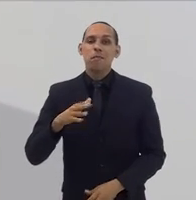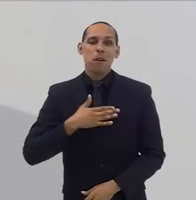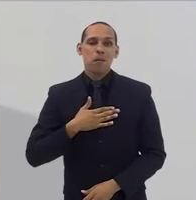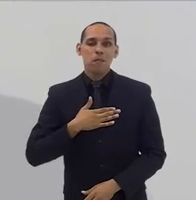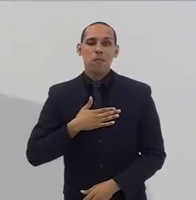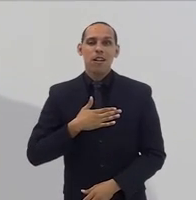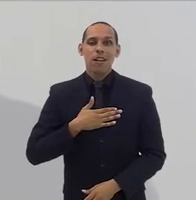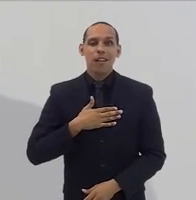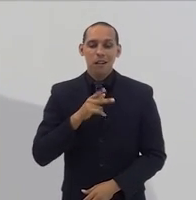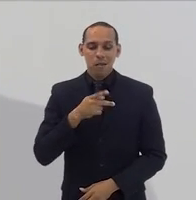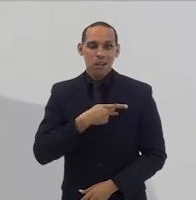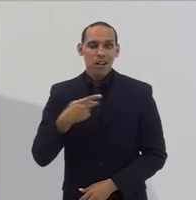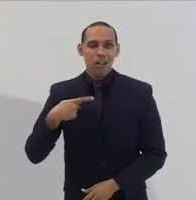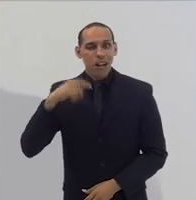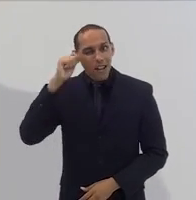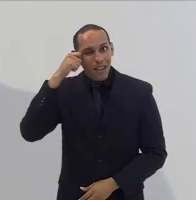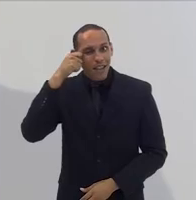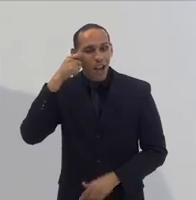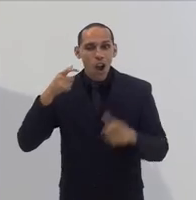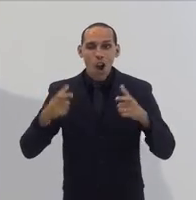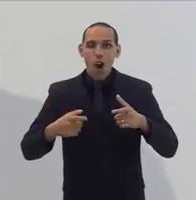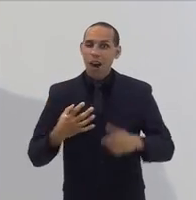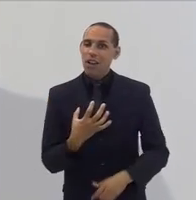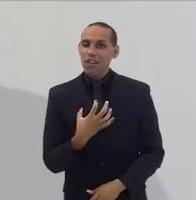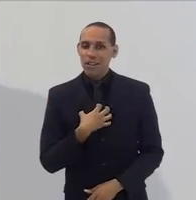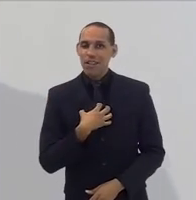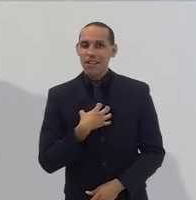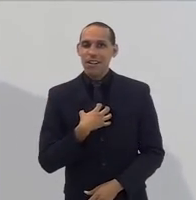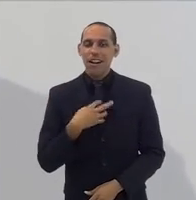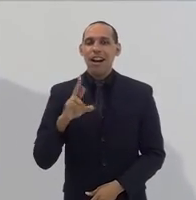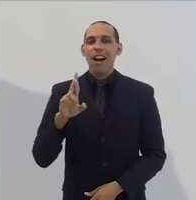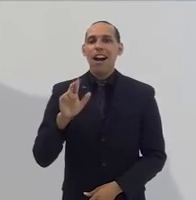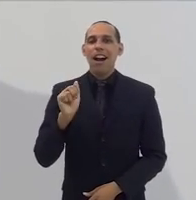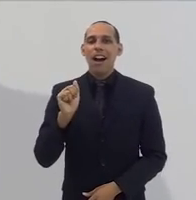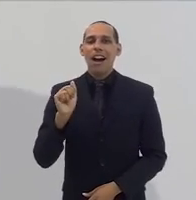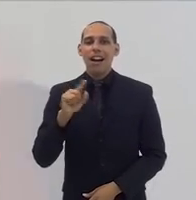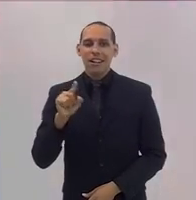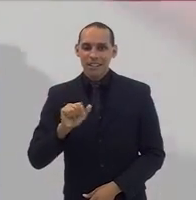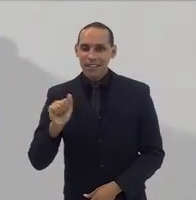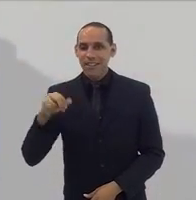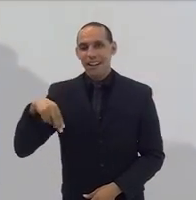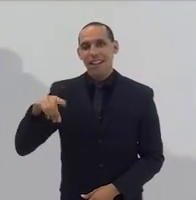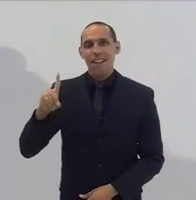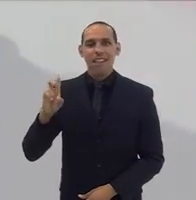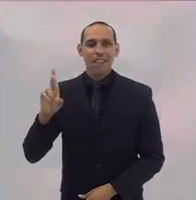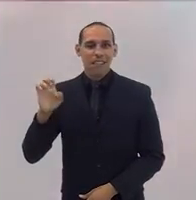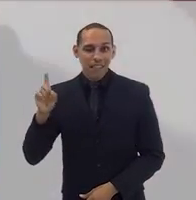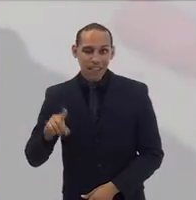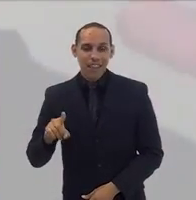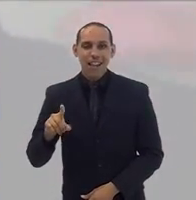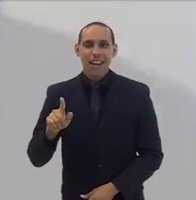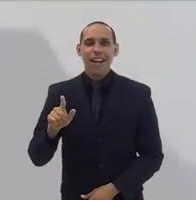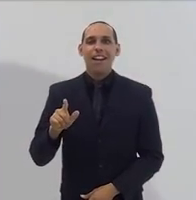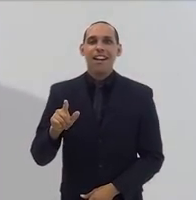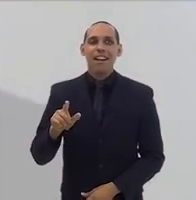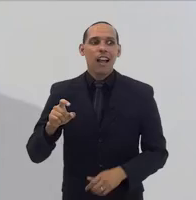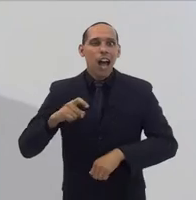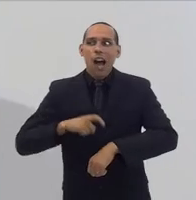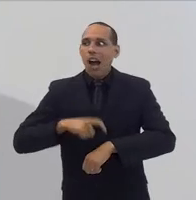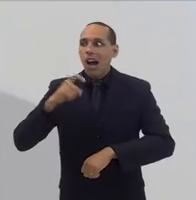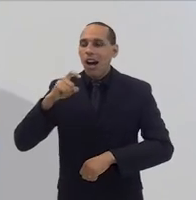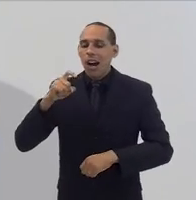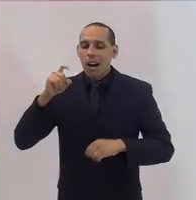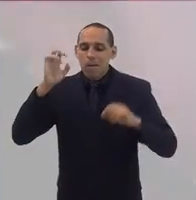meu irmão, pastor negro, na periferia de Salvador, Raiz André Guimarães. fui, sabe, naquele momento, câmera